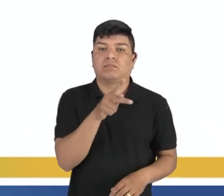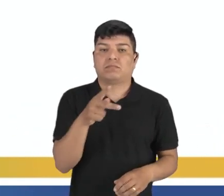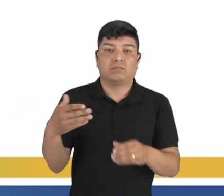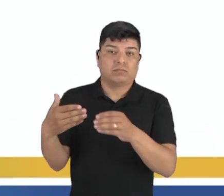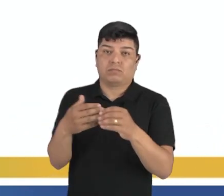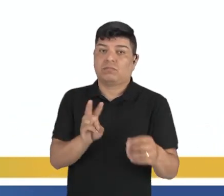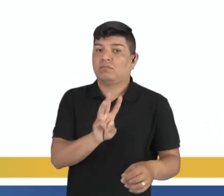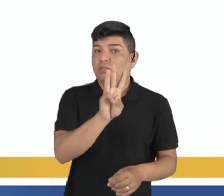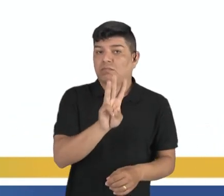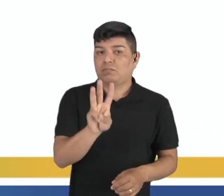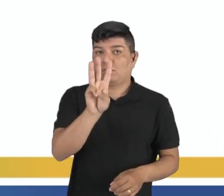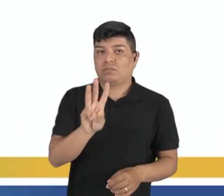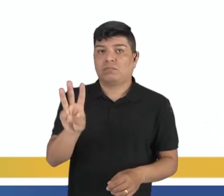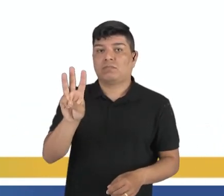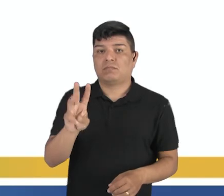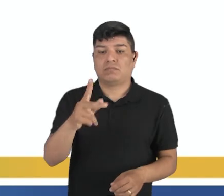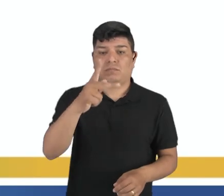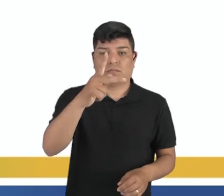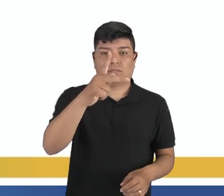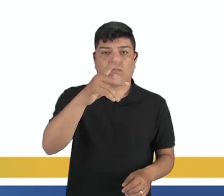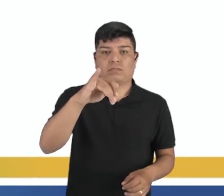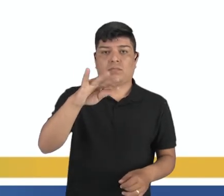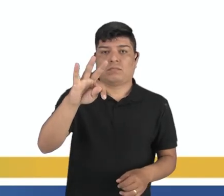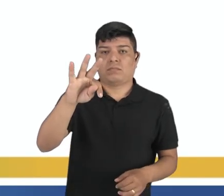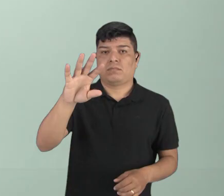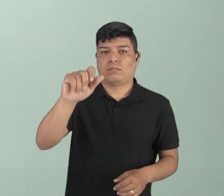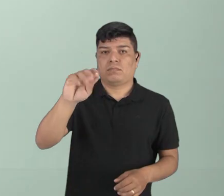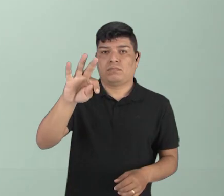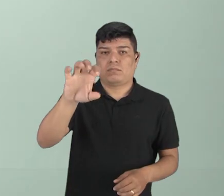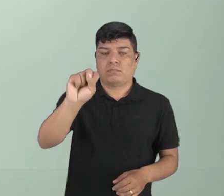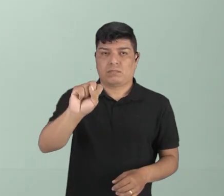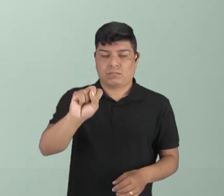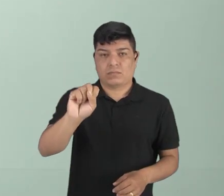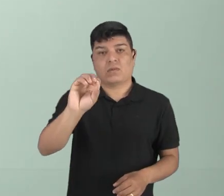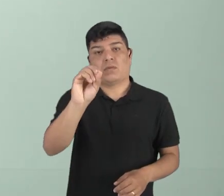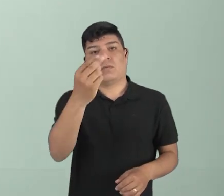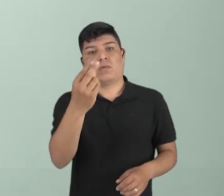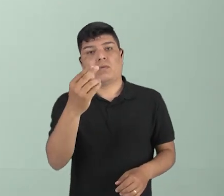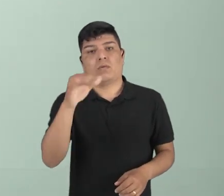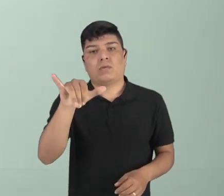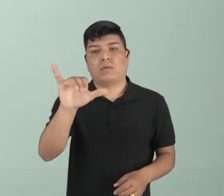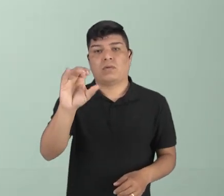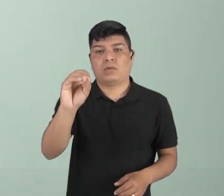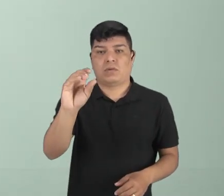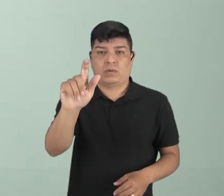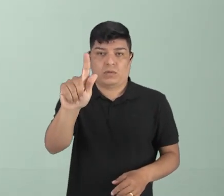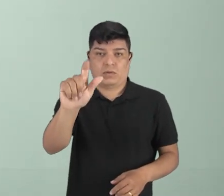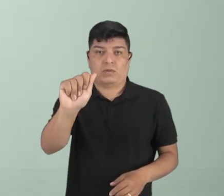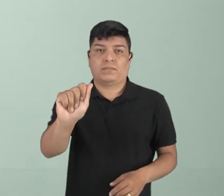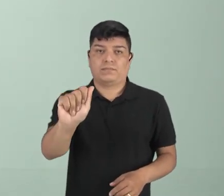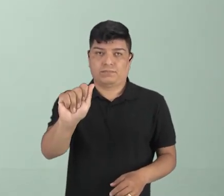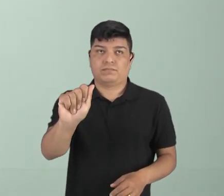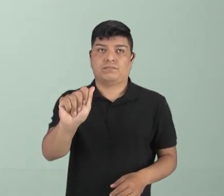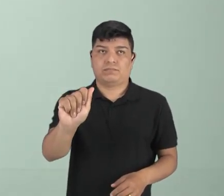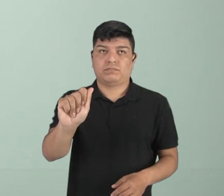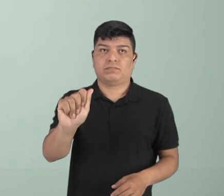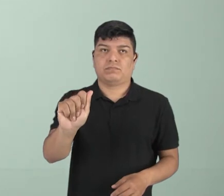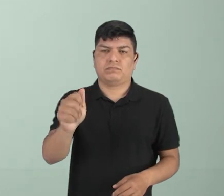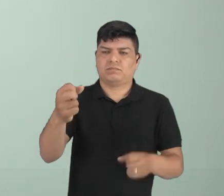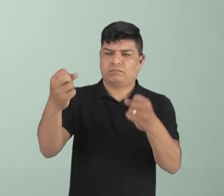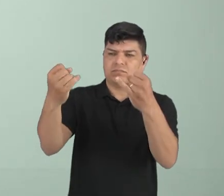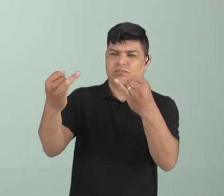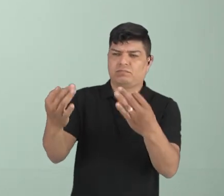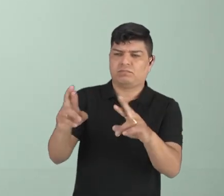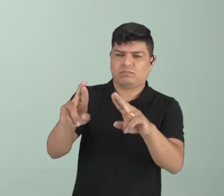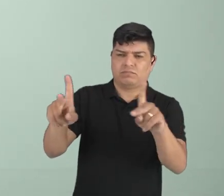Pilates ou Yoga? Pilates ou Yoga, galerinha, esse estudo que eu trouxe ele é muito interessante. Ele não é falando para você vamos